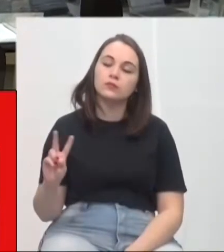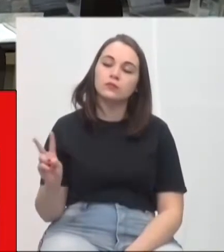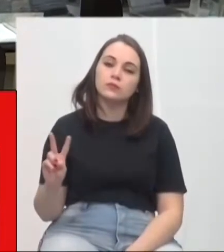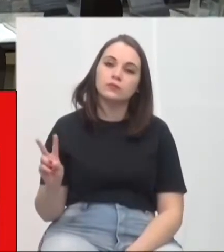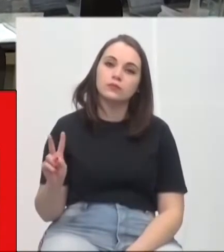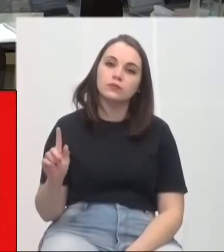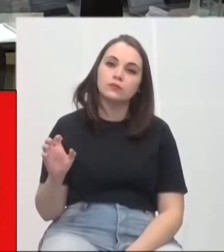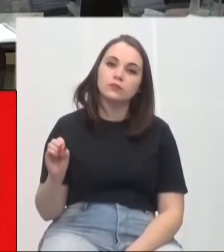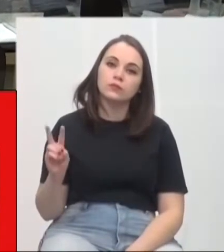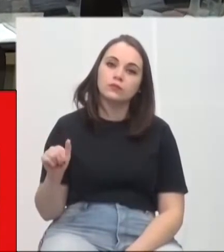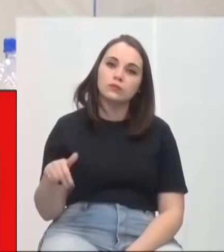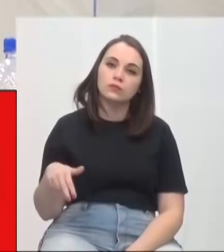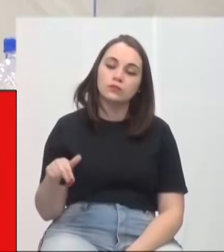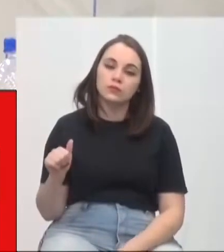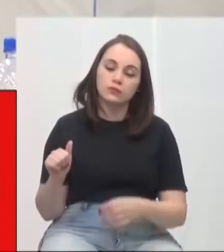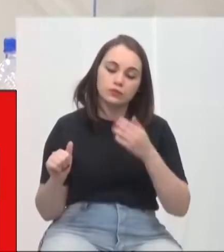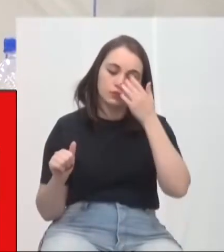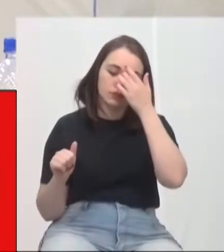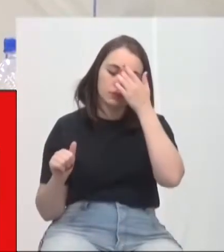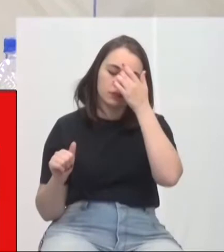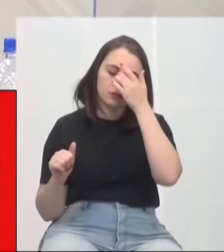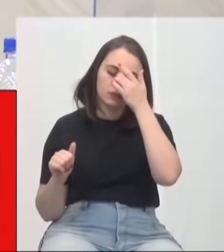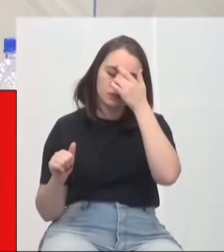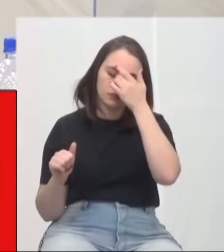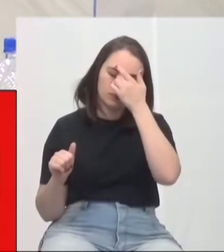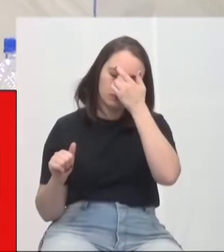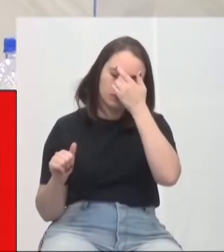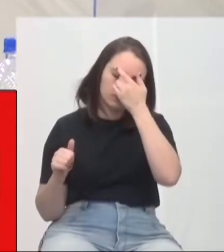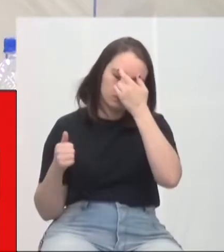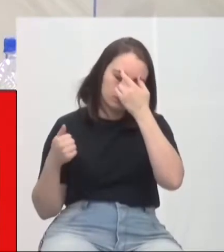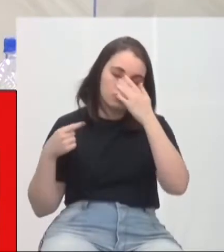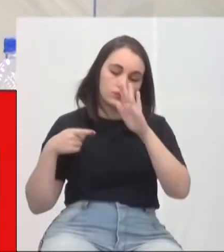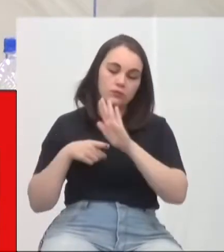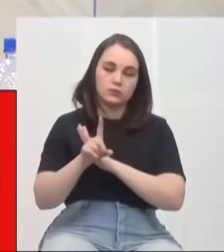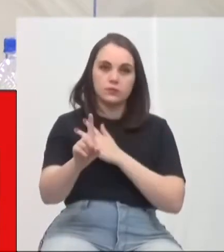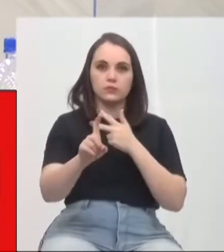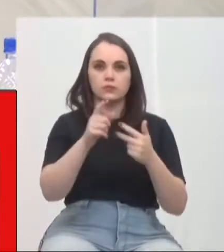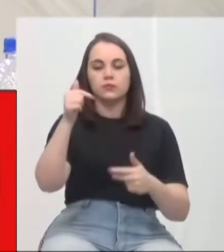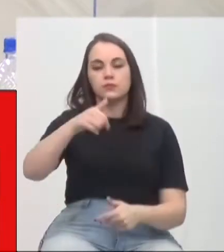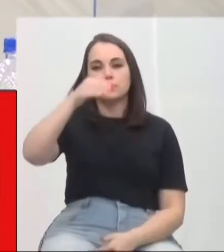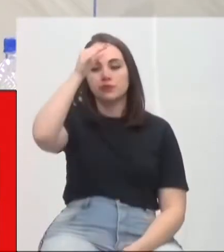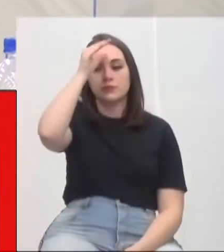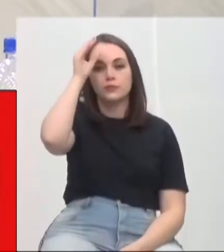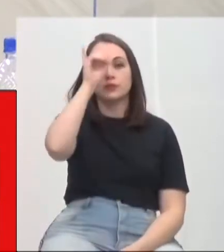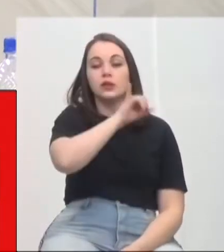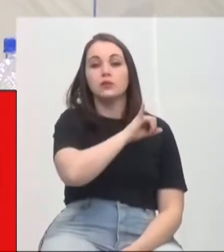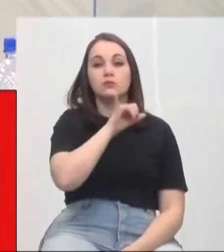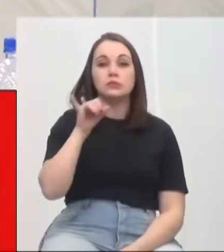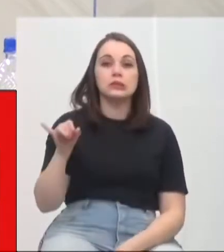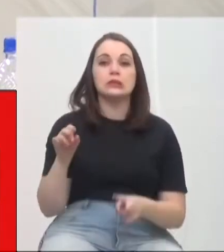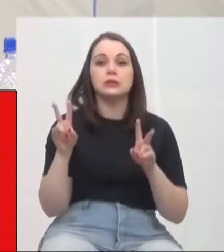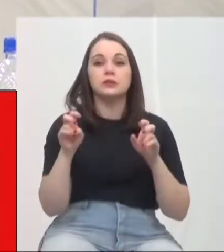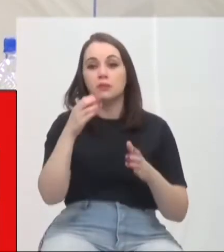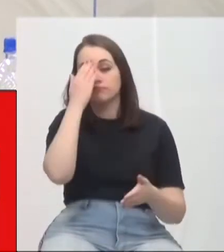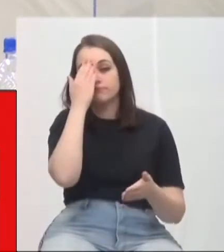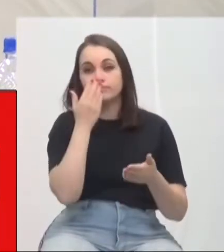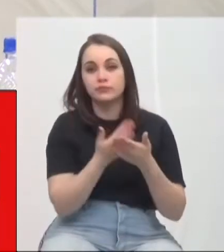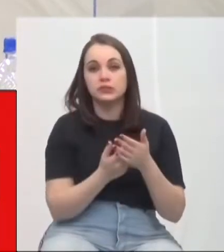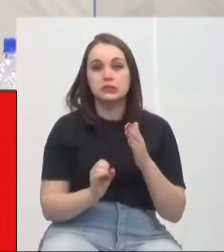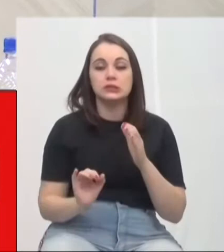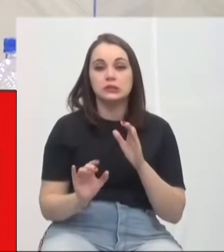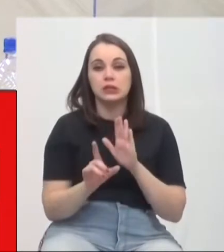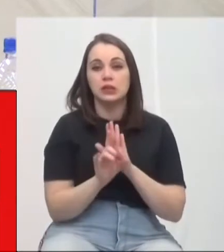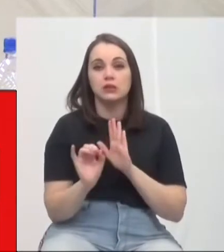autora, vereadora Giovana Mondardo, envio de expediente ao chefe do Poder Executivo Municipal, solicitando informações relativas à garantia da